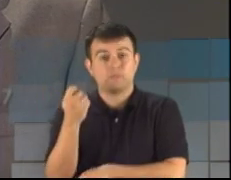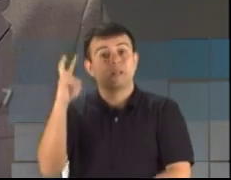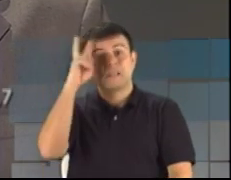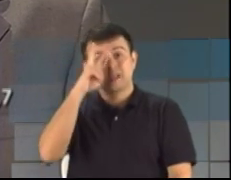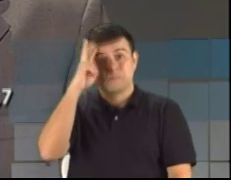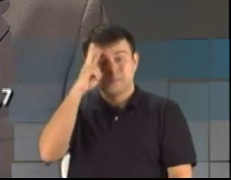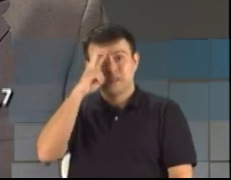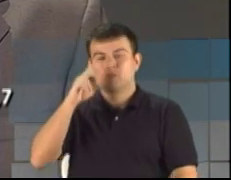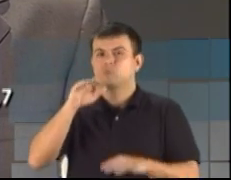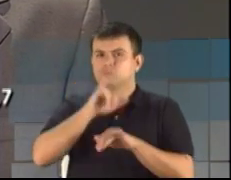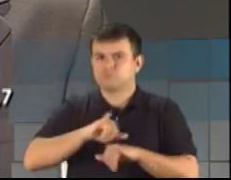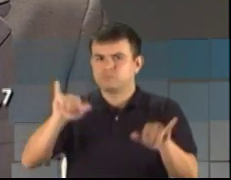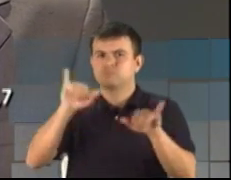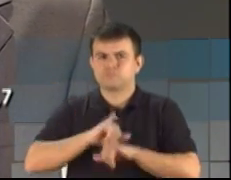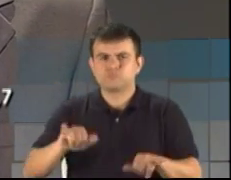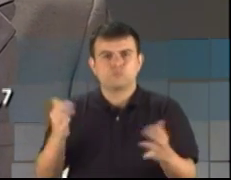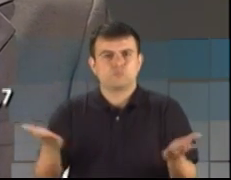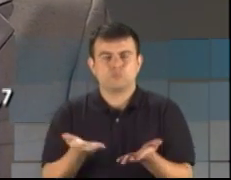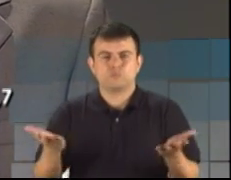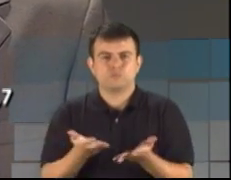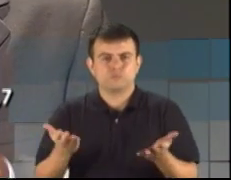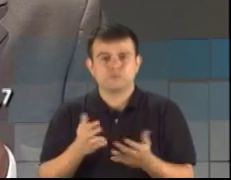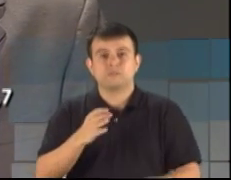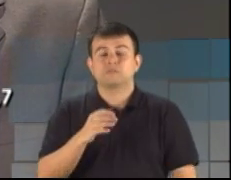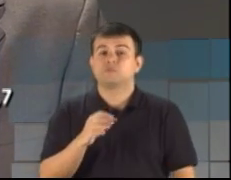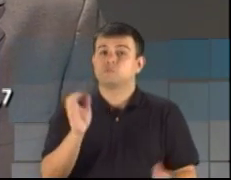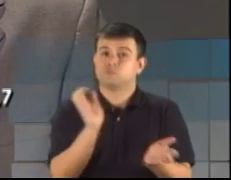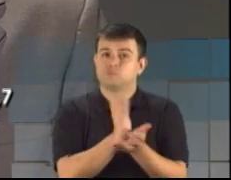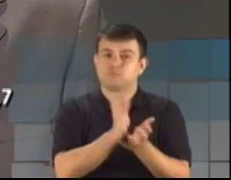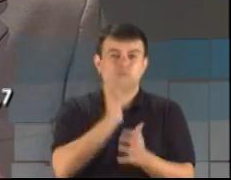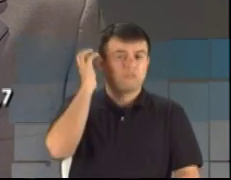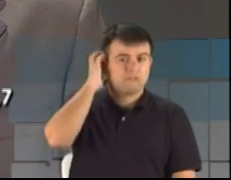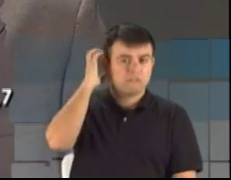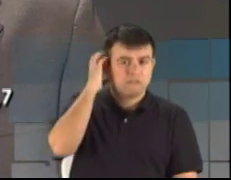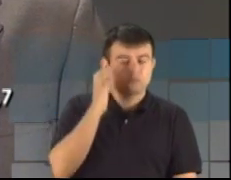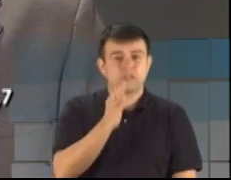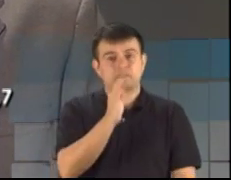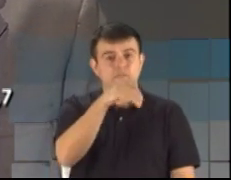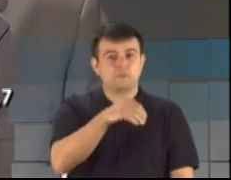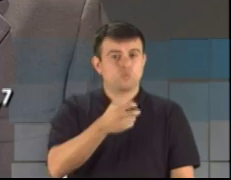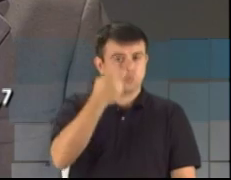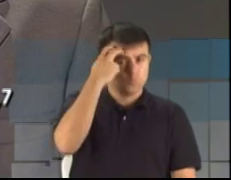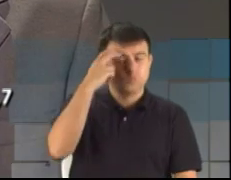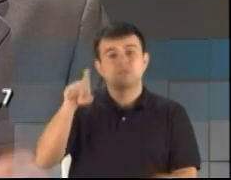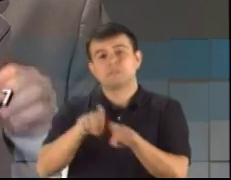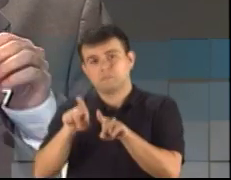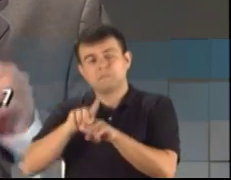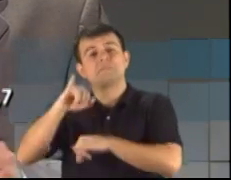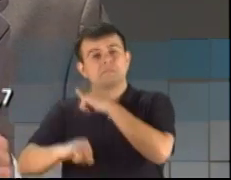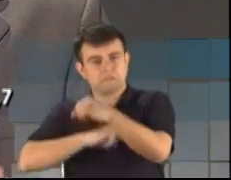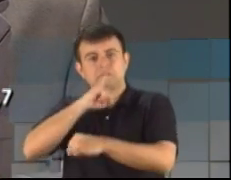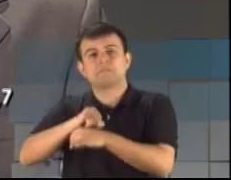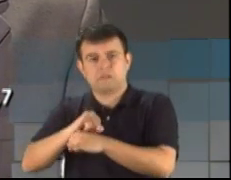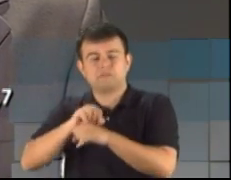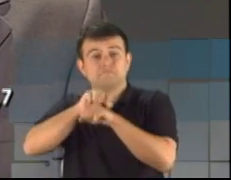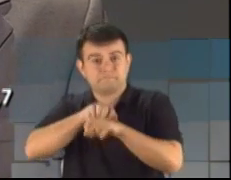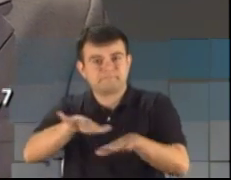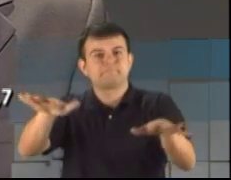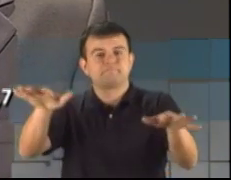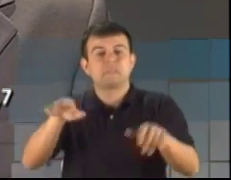transmitido ao vivo pela Rádio FM Cultura no 107,7 do seu rádio. E pela internet, através do site www